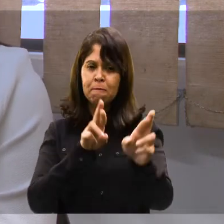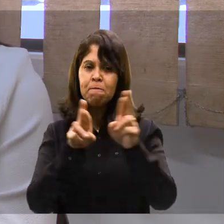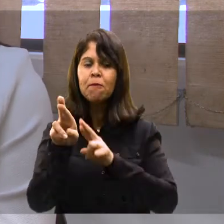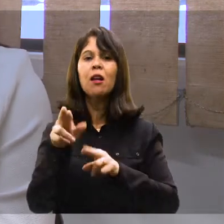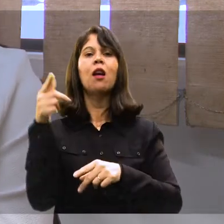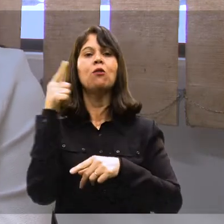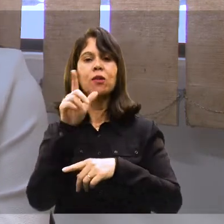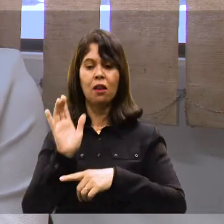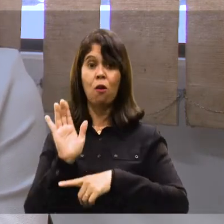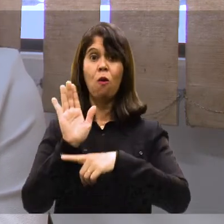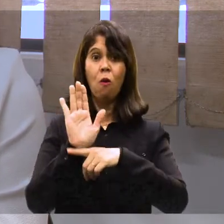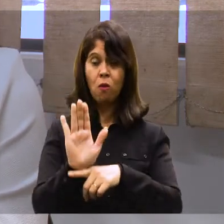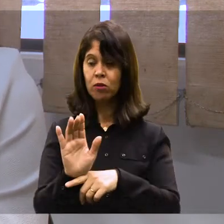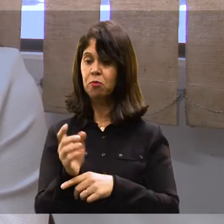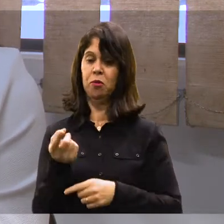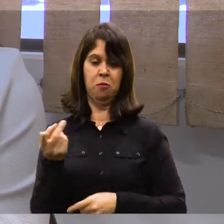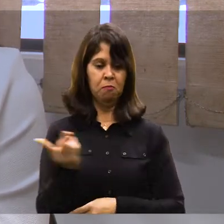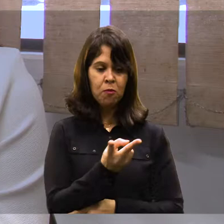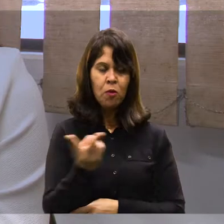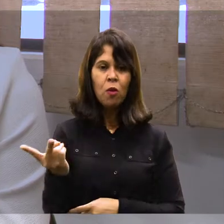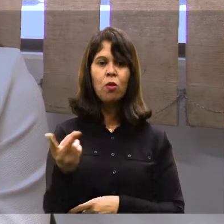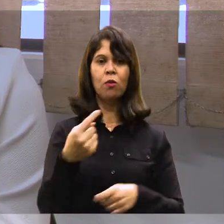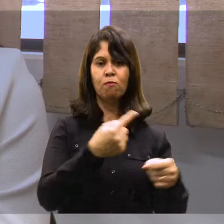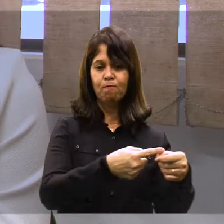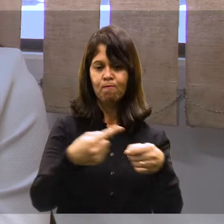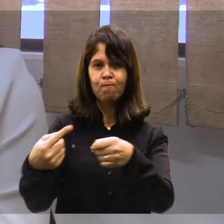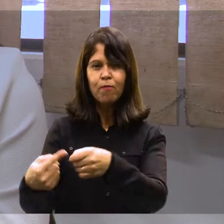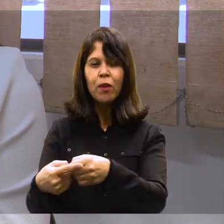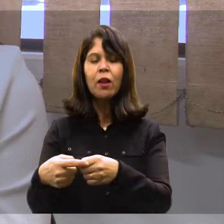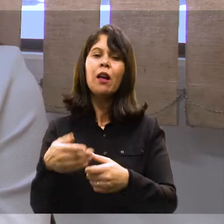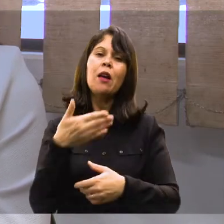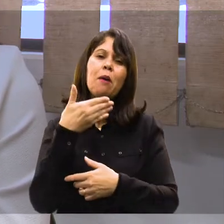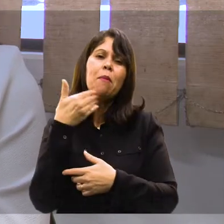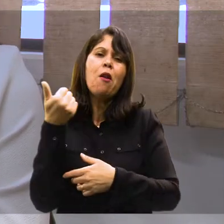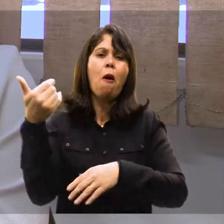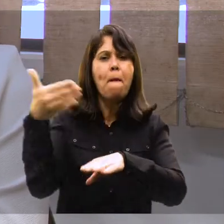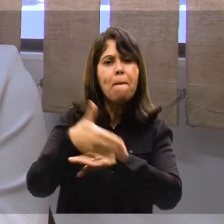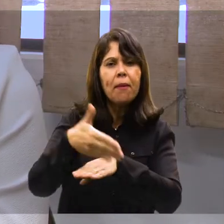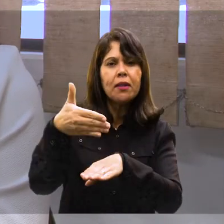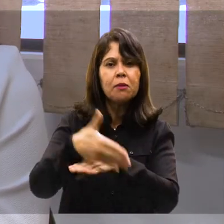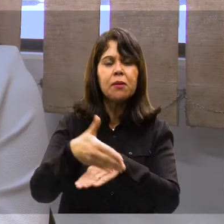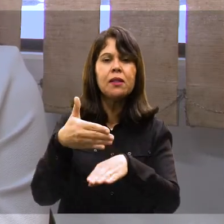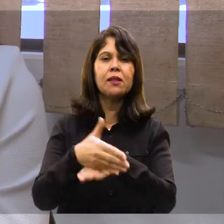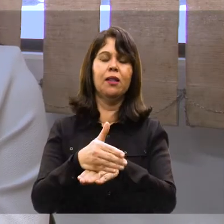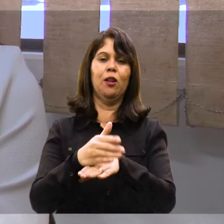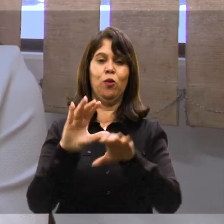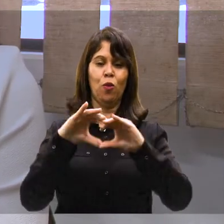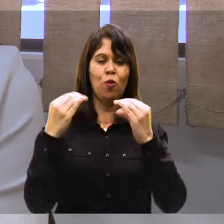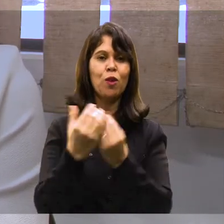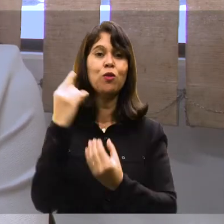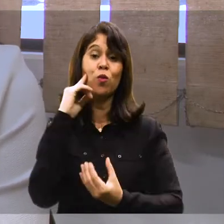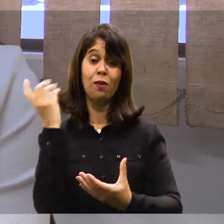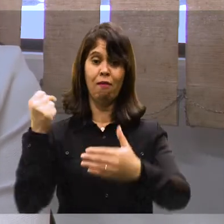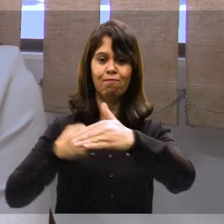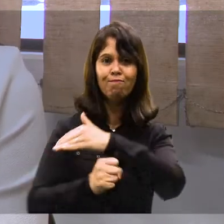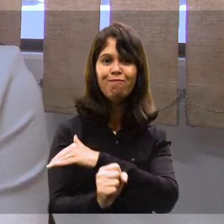pesquisa é poder contribuir com trazer resultados de uma melhor participação do público surdo